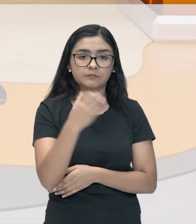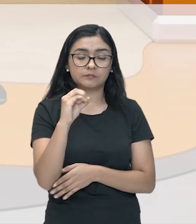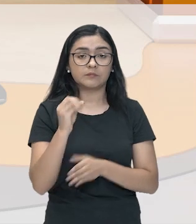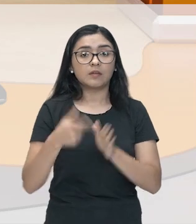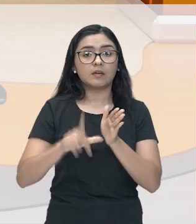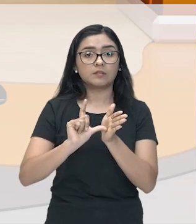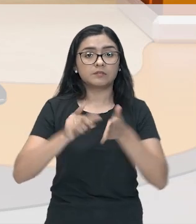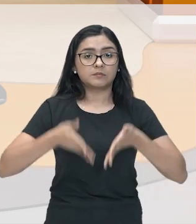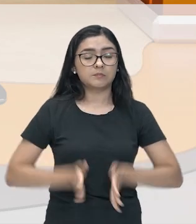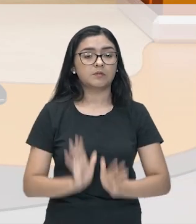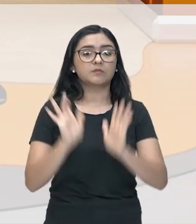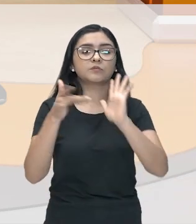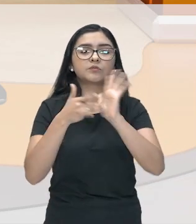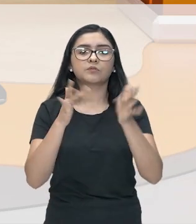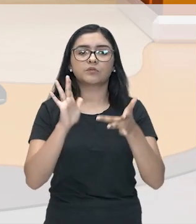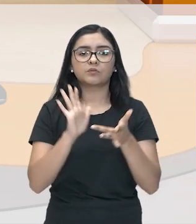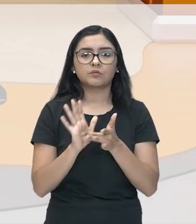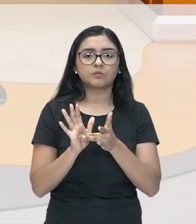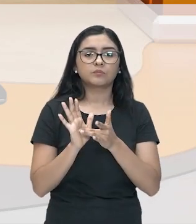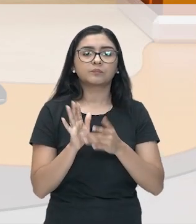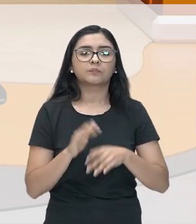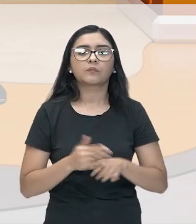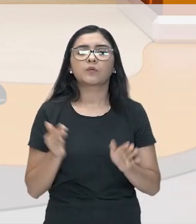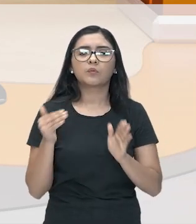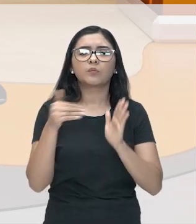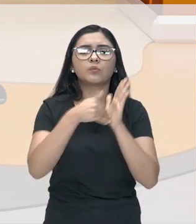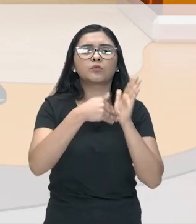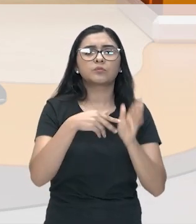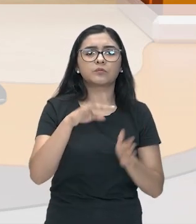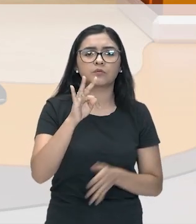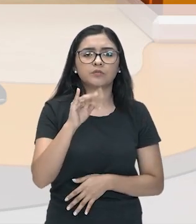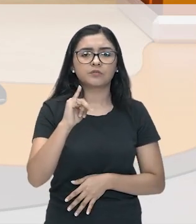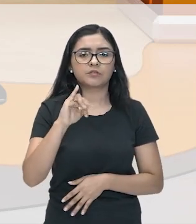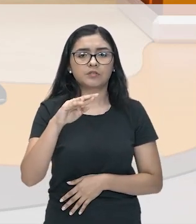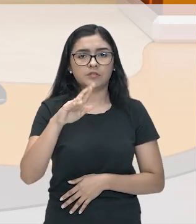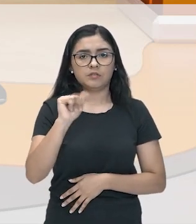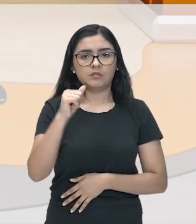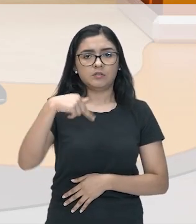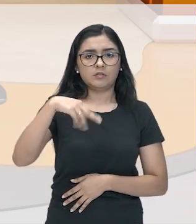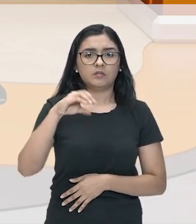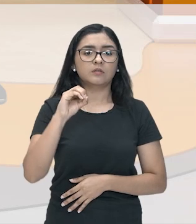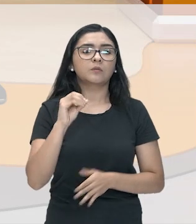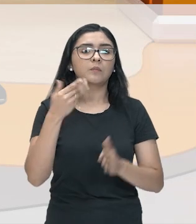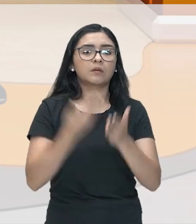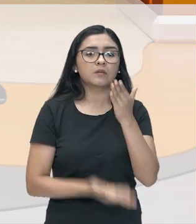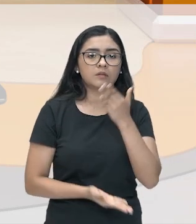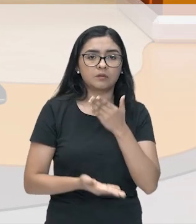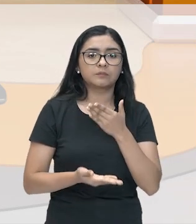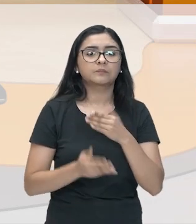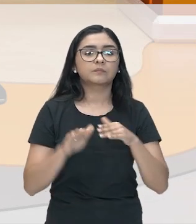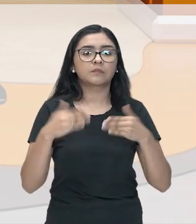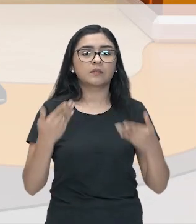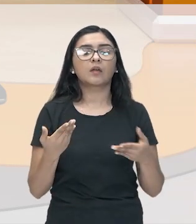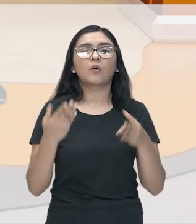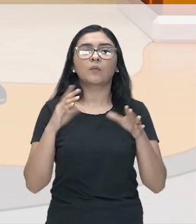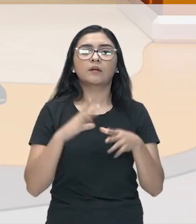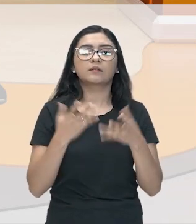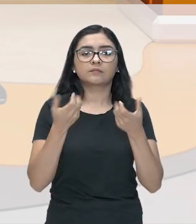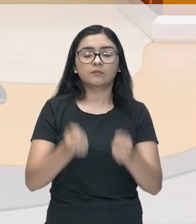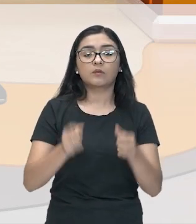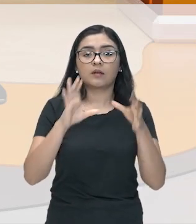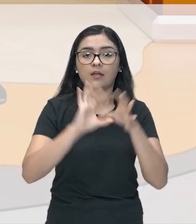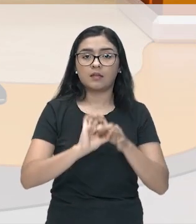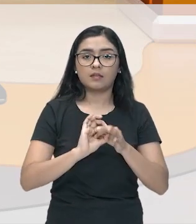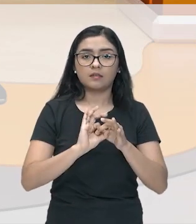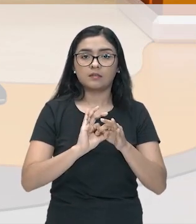a.C., quando o último tirano foi derrubado em Atenas e a democracia foi adotada. Outros